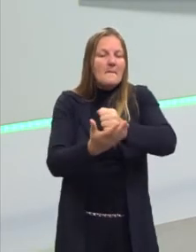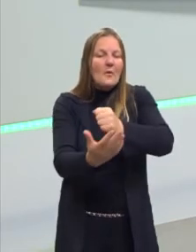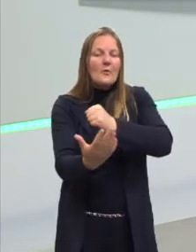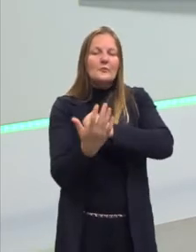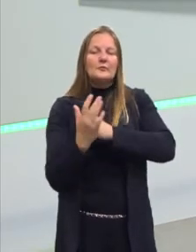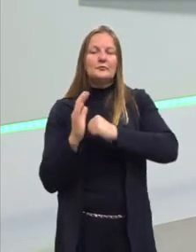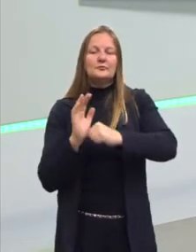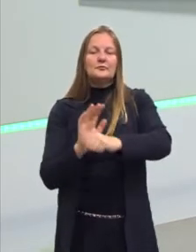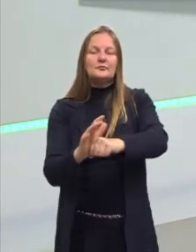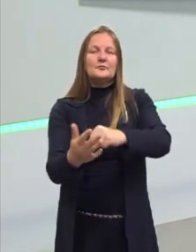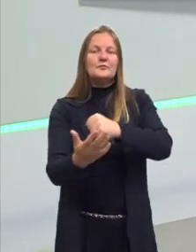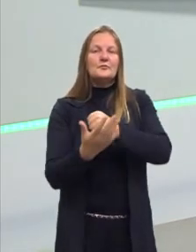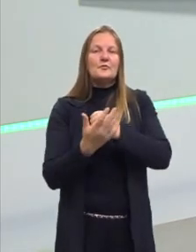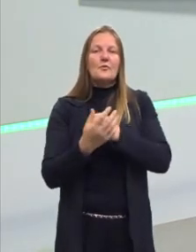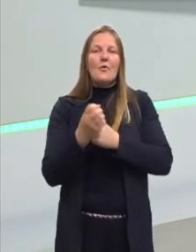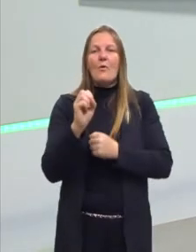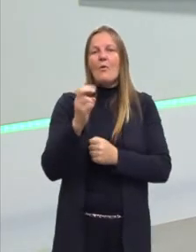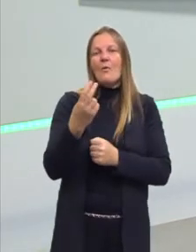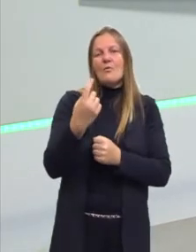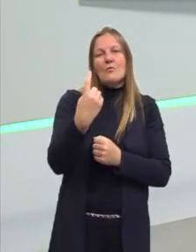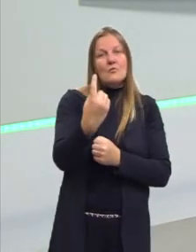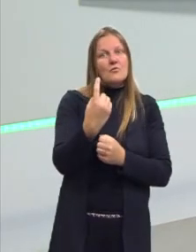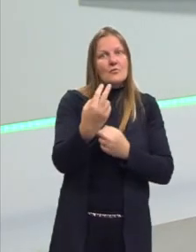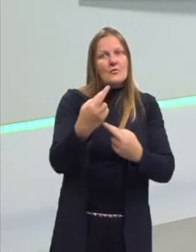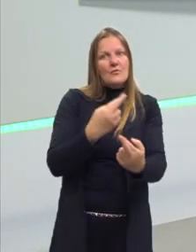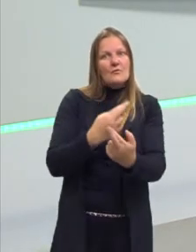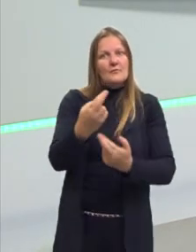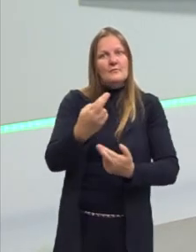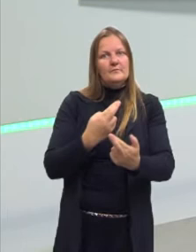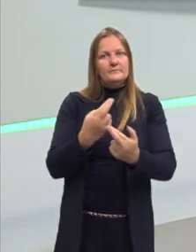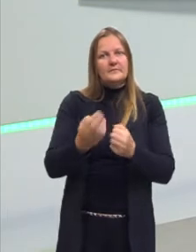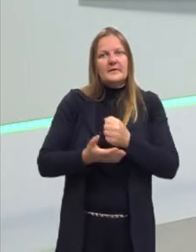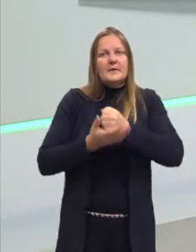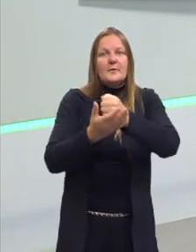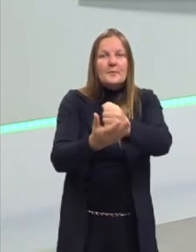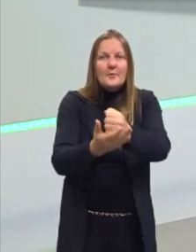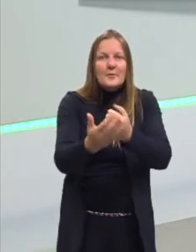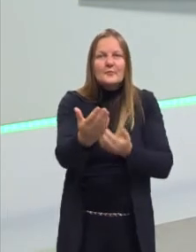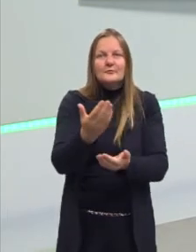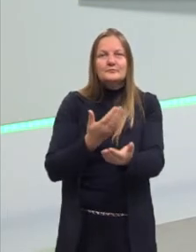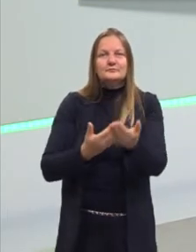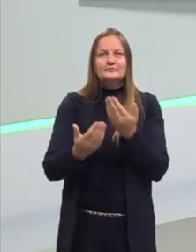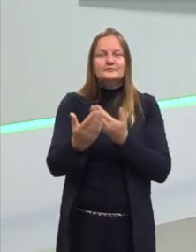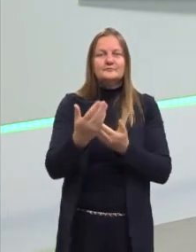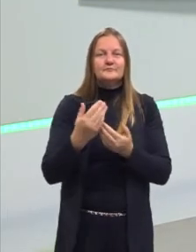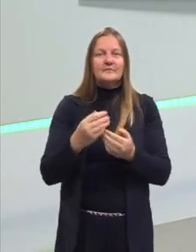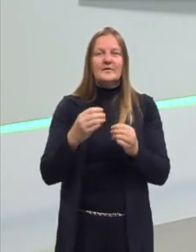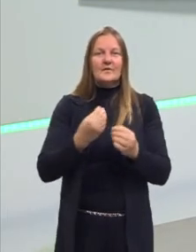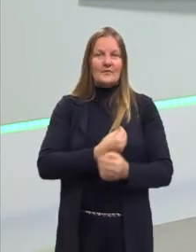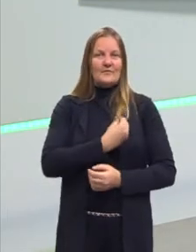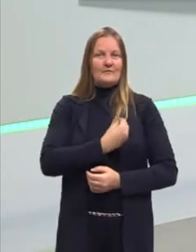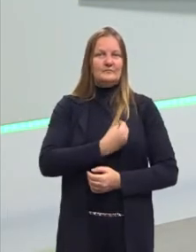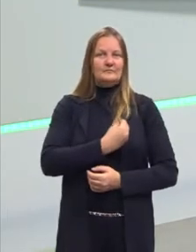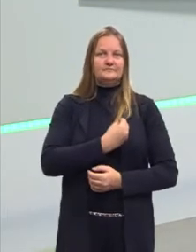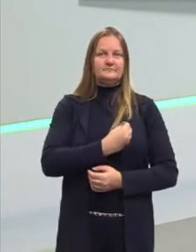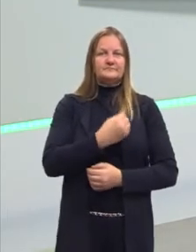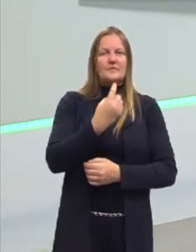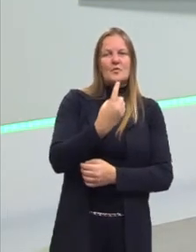mútuo ou para um envolvido. Então, tendo um beneficiado ou dois,